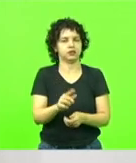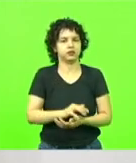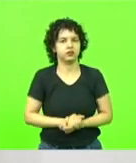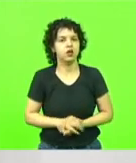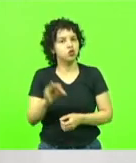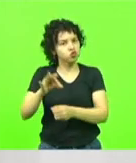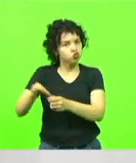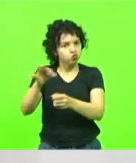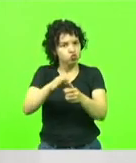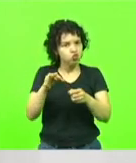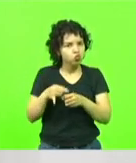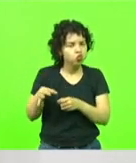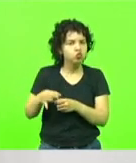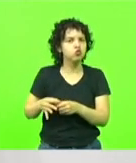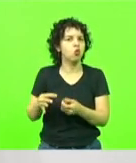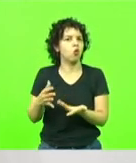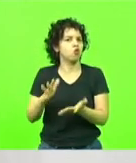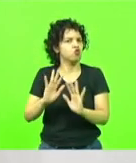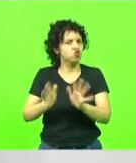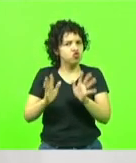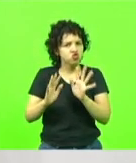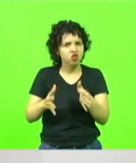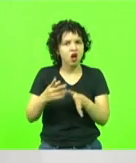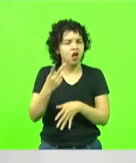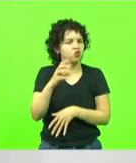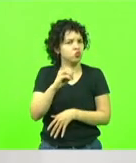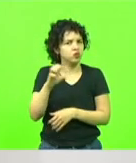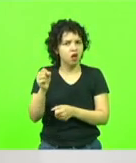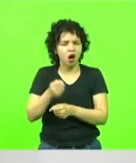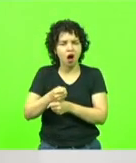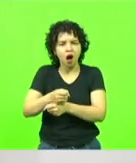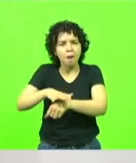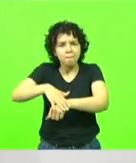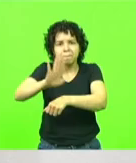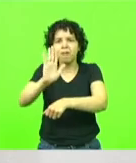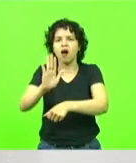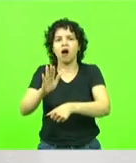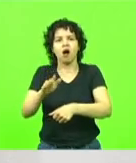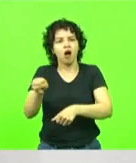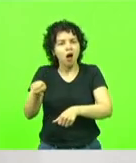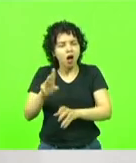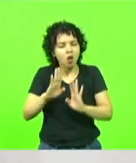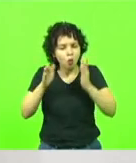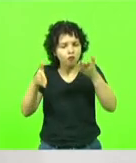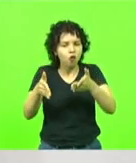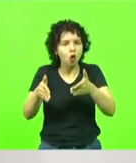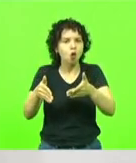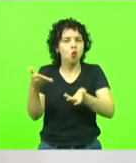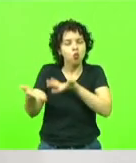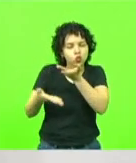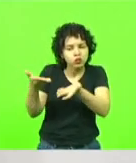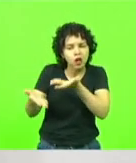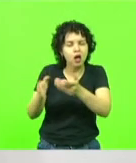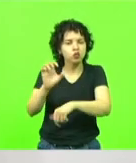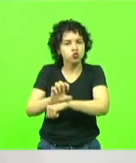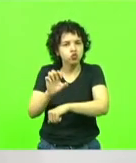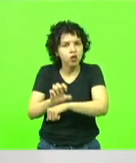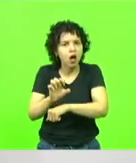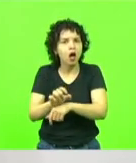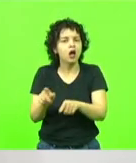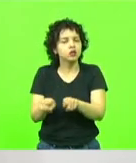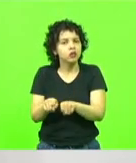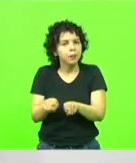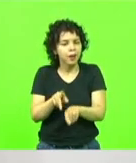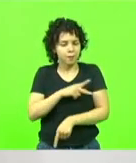Instituições bicentenárias, sempre com o mesmo princípio de zelar pelo Estado, pela ordem pública e pela segurança do seu povo,